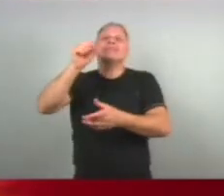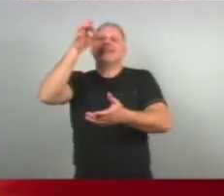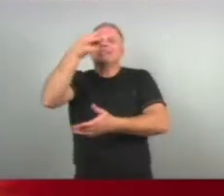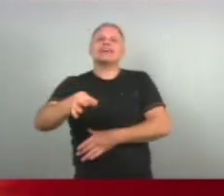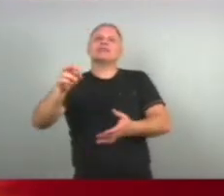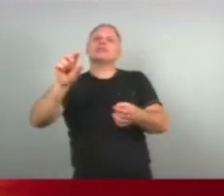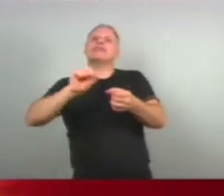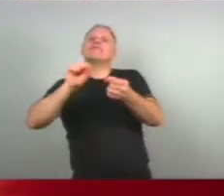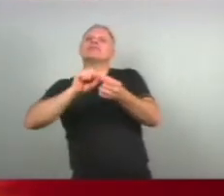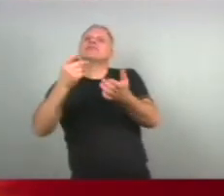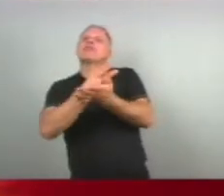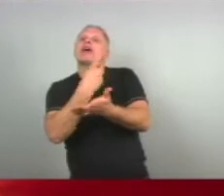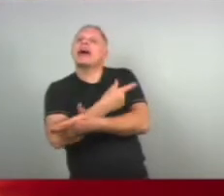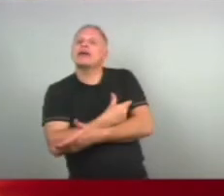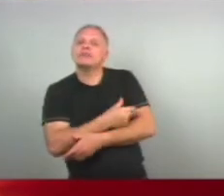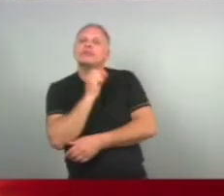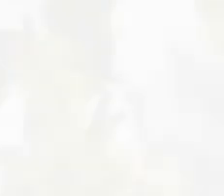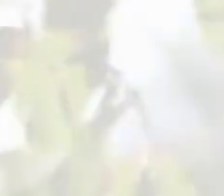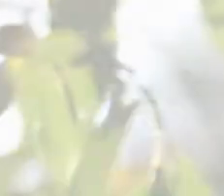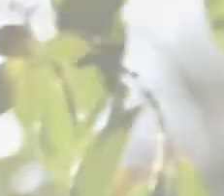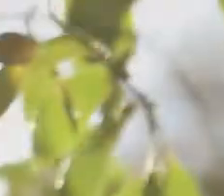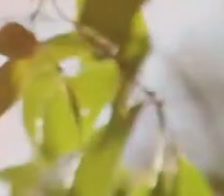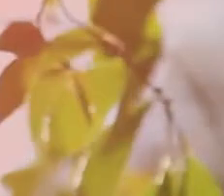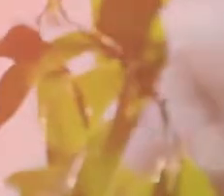errado E o que pode melhorar